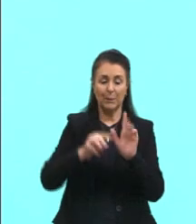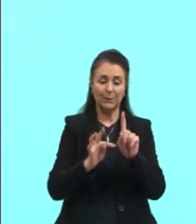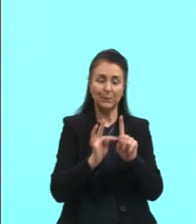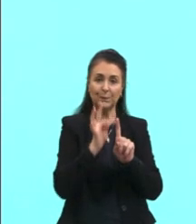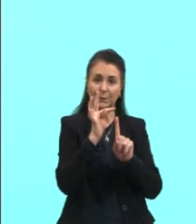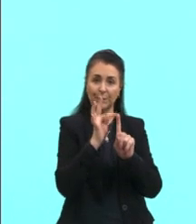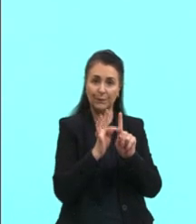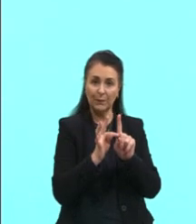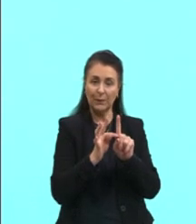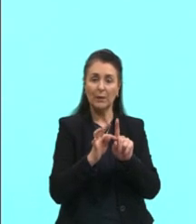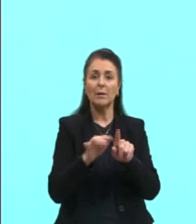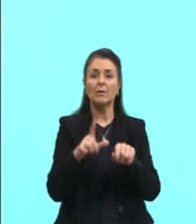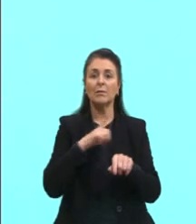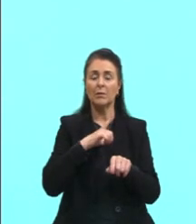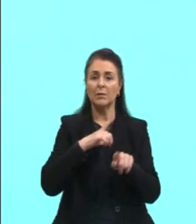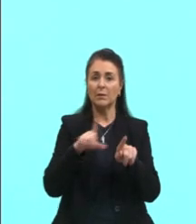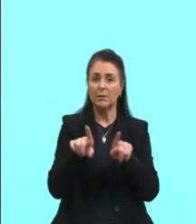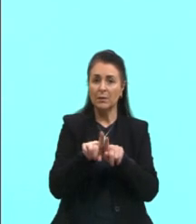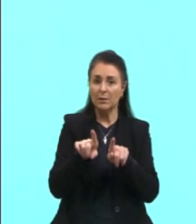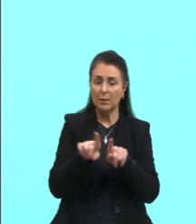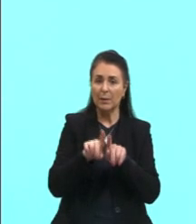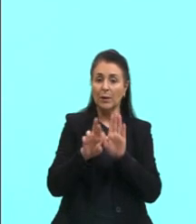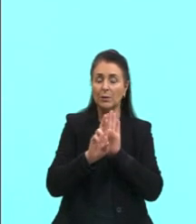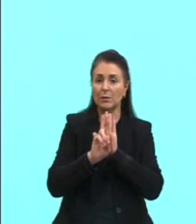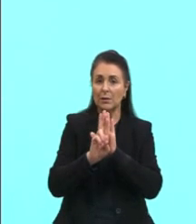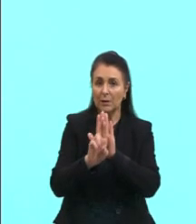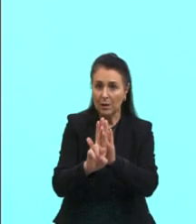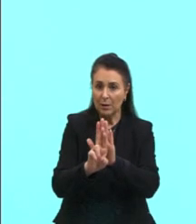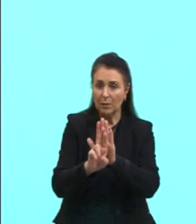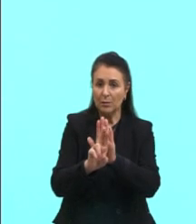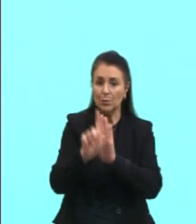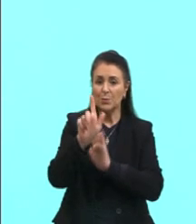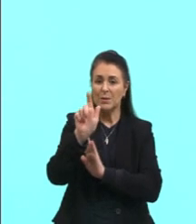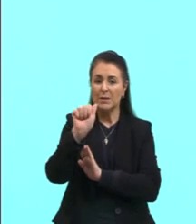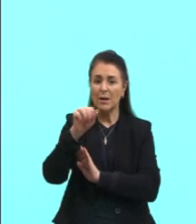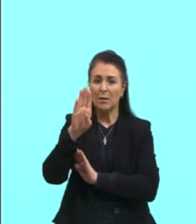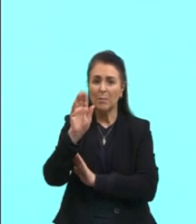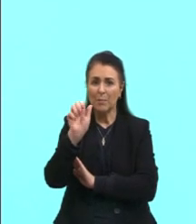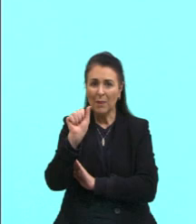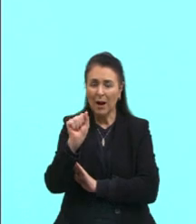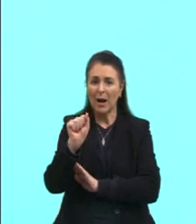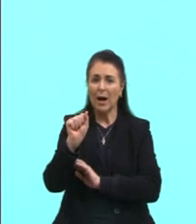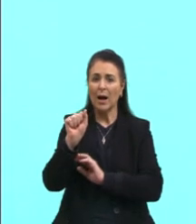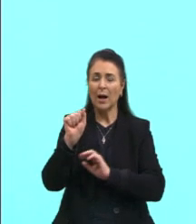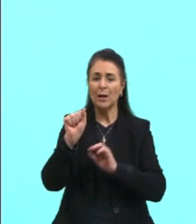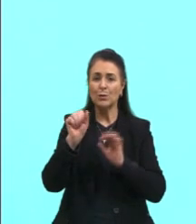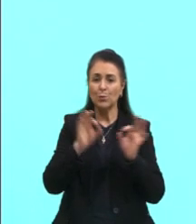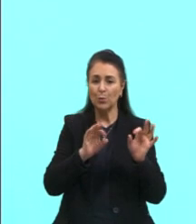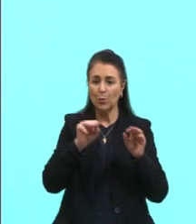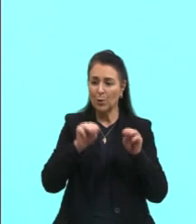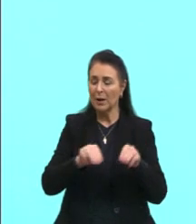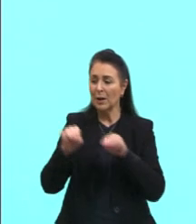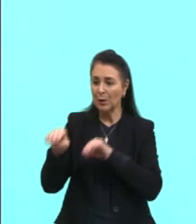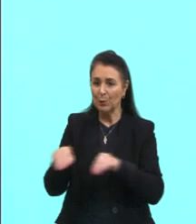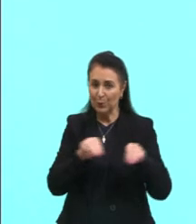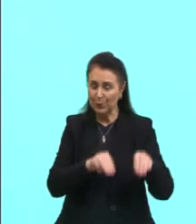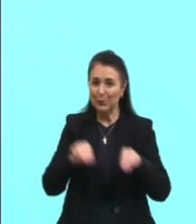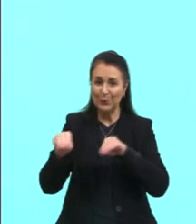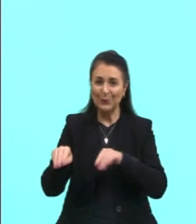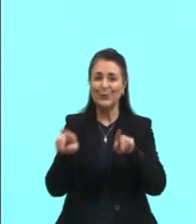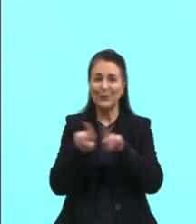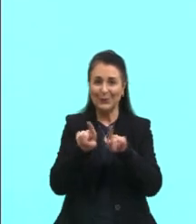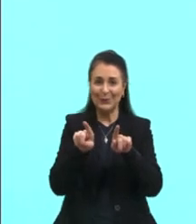marsupiais. Os representados pelos gambás e cangurus. Que o embrião, ele vai terminar de se